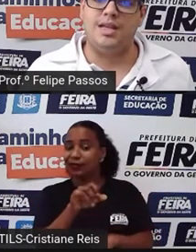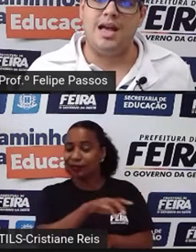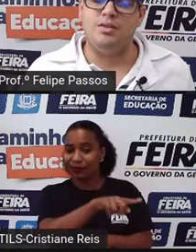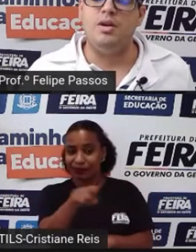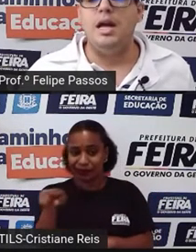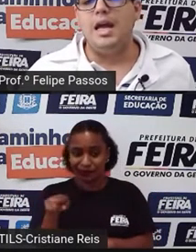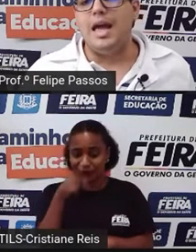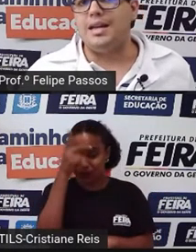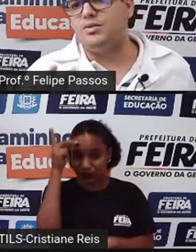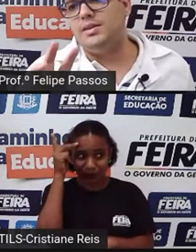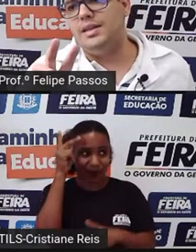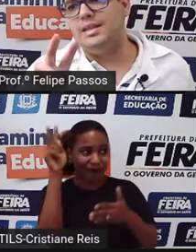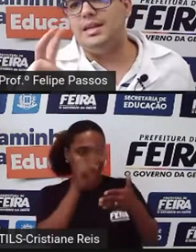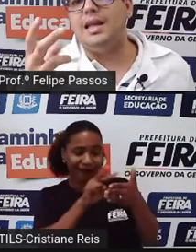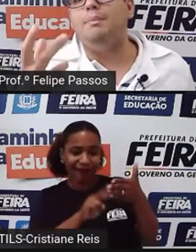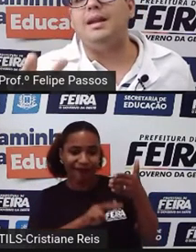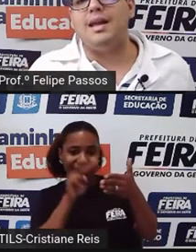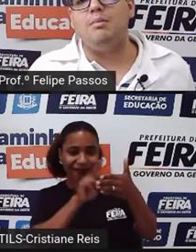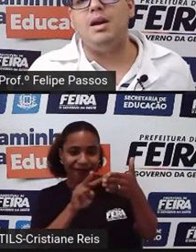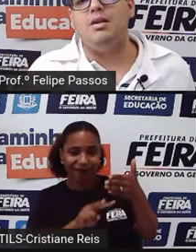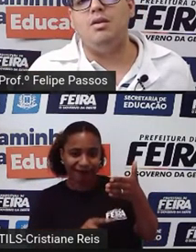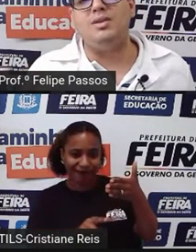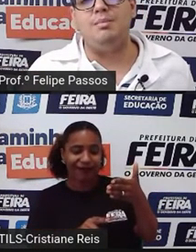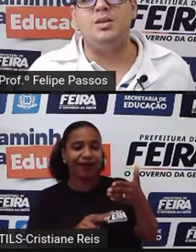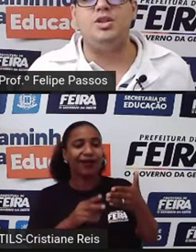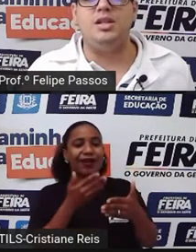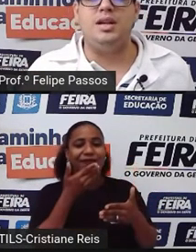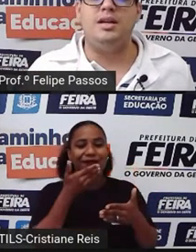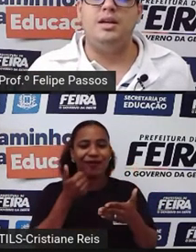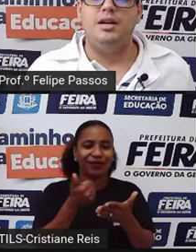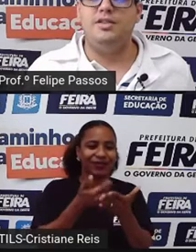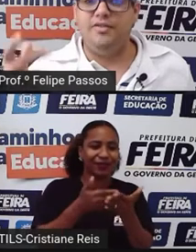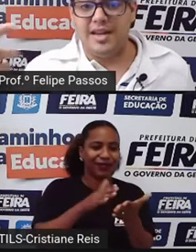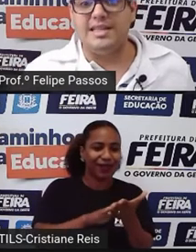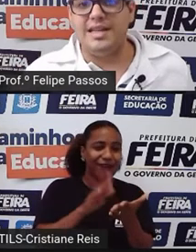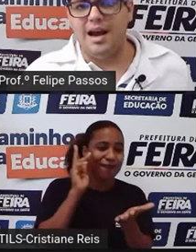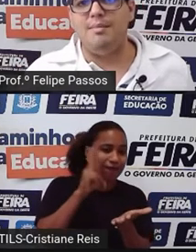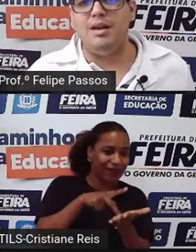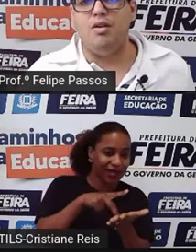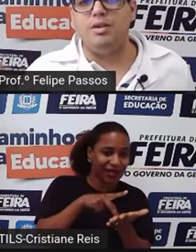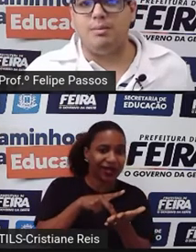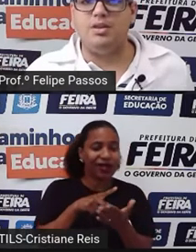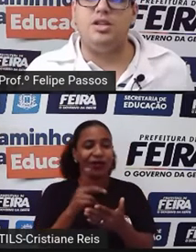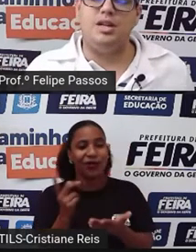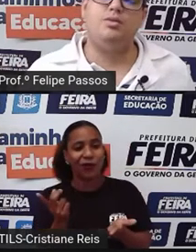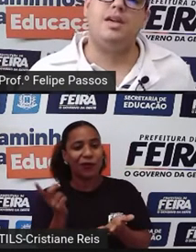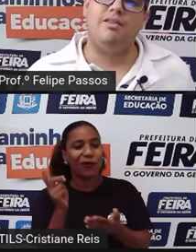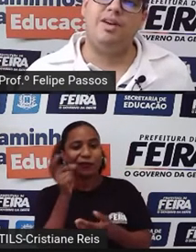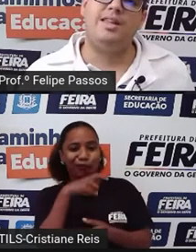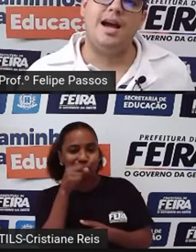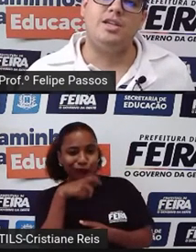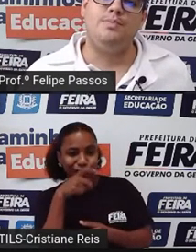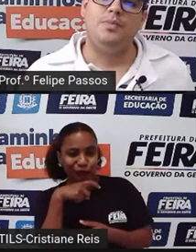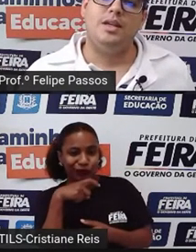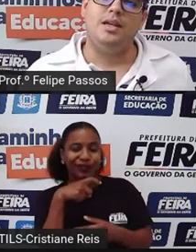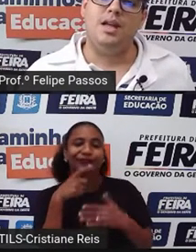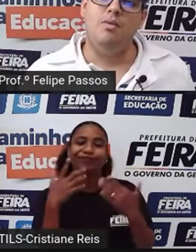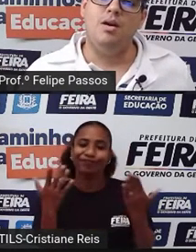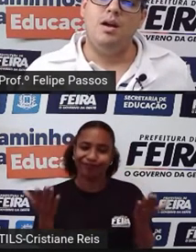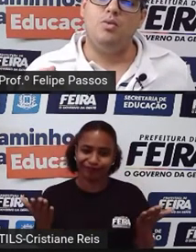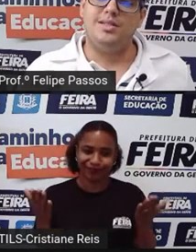mais aguçado, elas conseguissem interpretar melhor o que é mentira, diferenciar melhor o que é mentira do que é verdade.